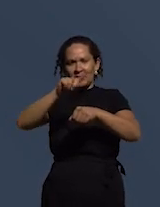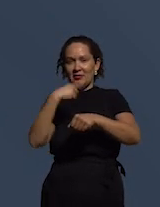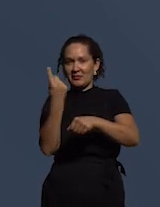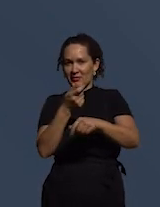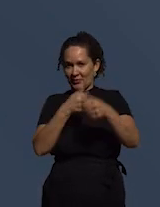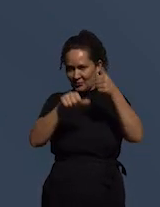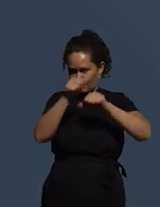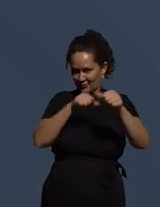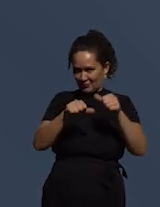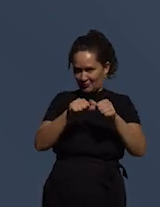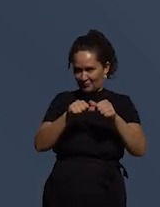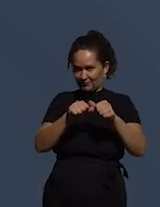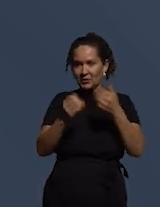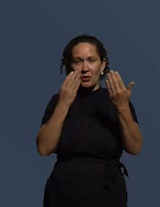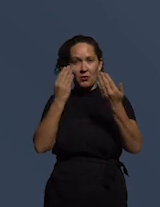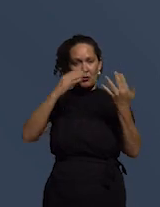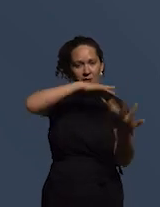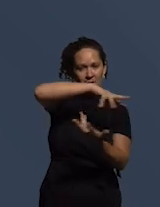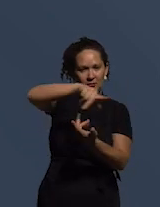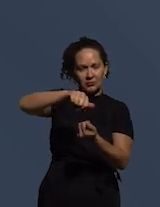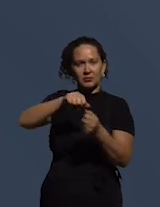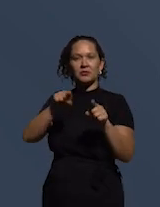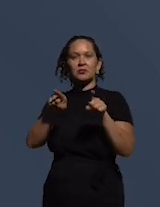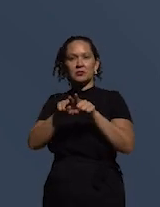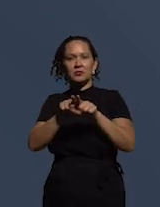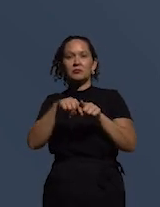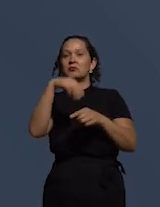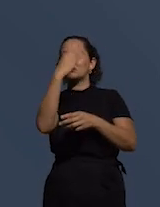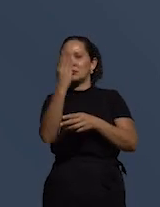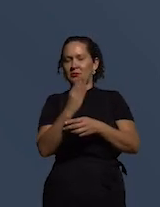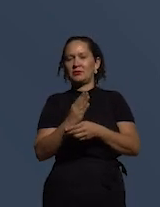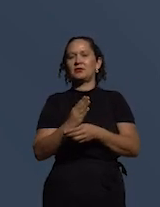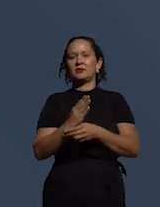média mundial e que a gente pode entrar no Brasil